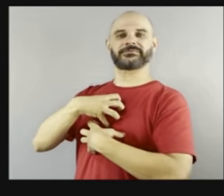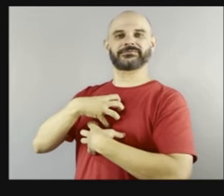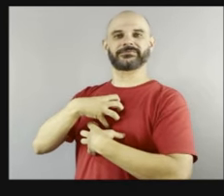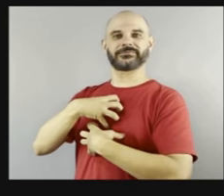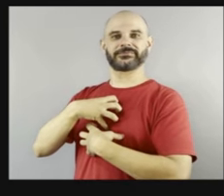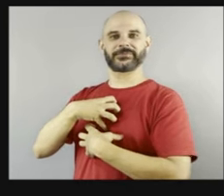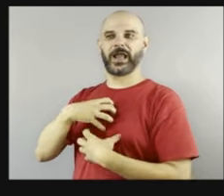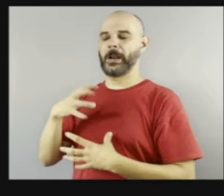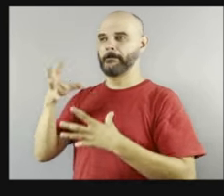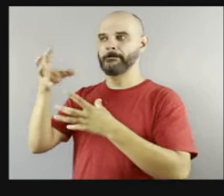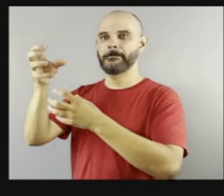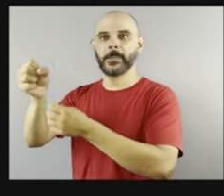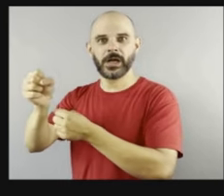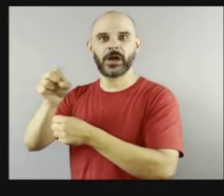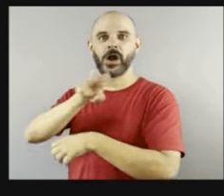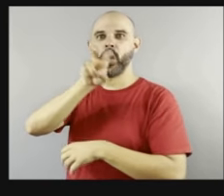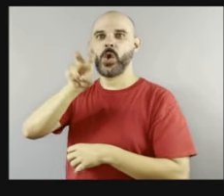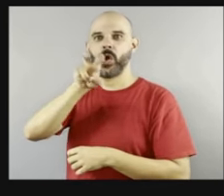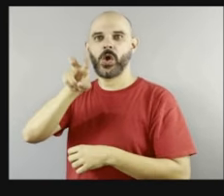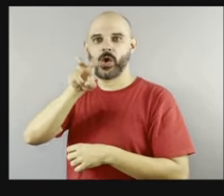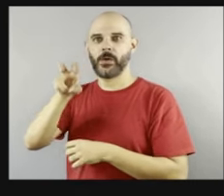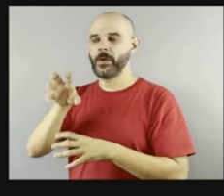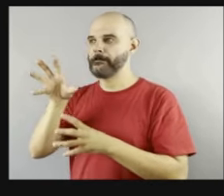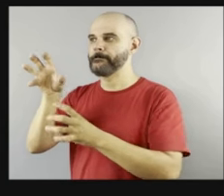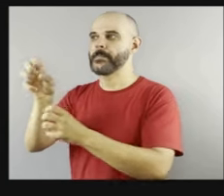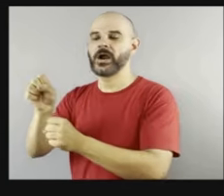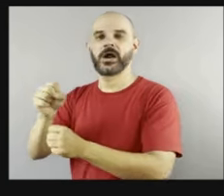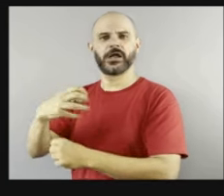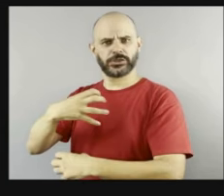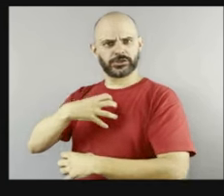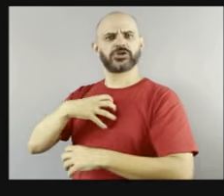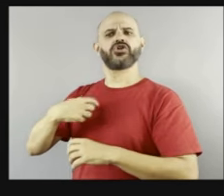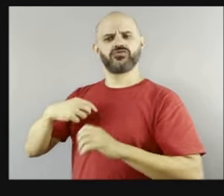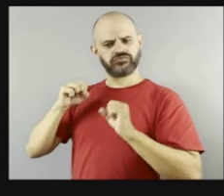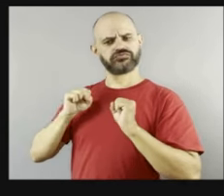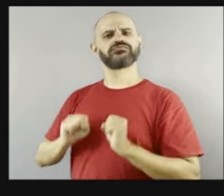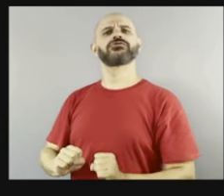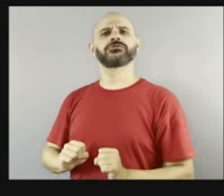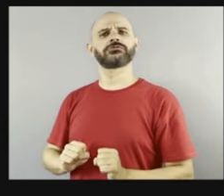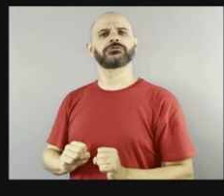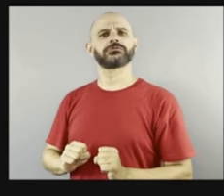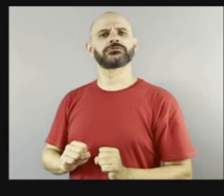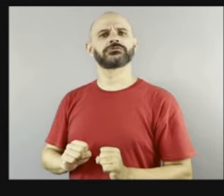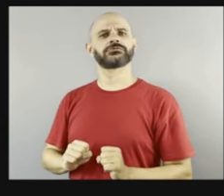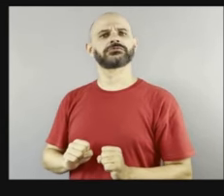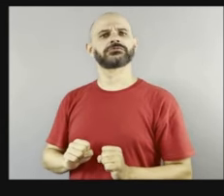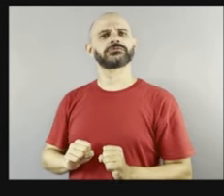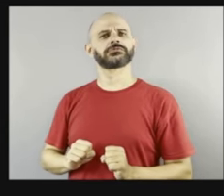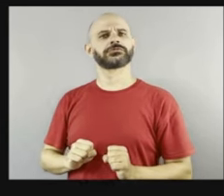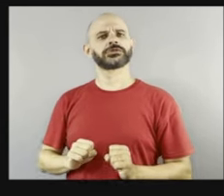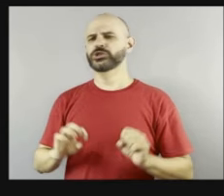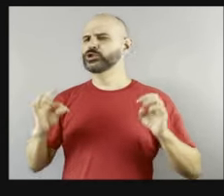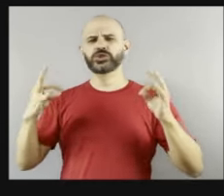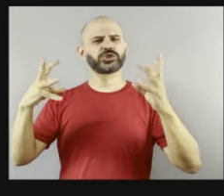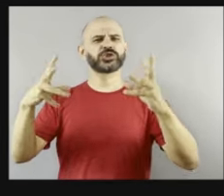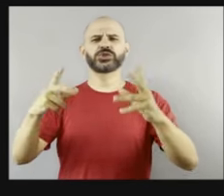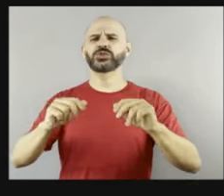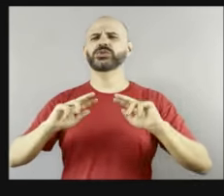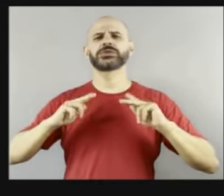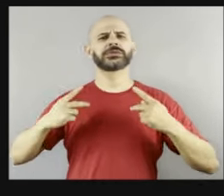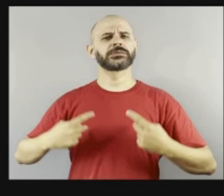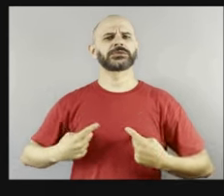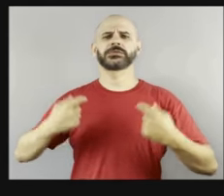muito poderosa, né, e é isso que a gente precisa, todo ser humano precisa se sentir poderoso, é o que você falou no